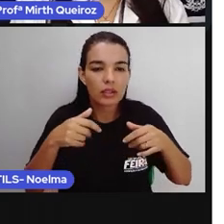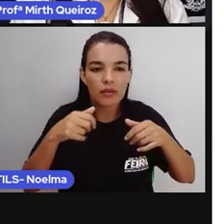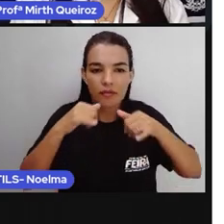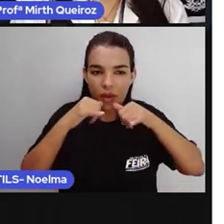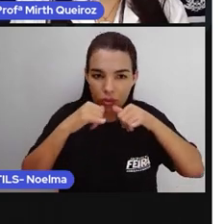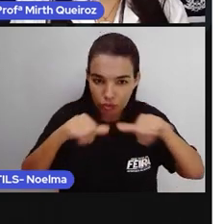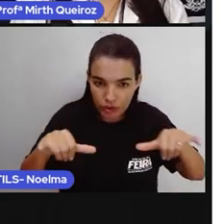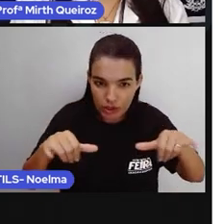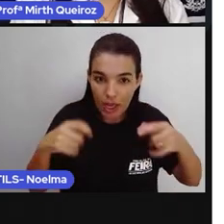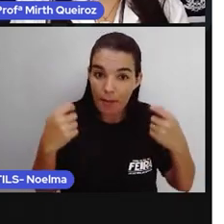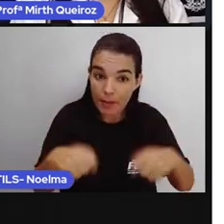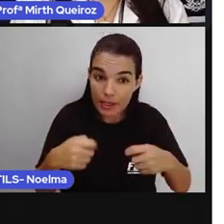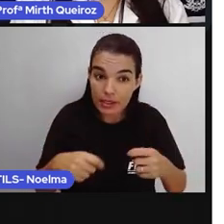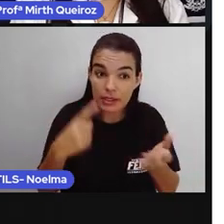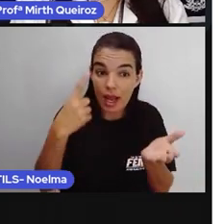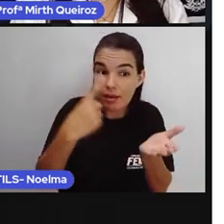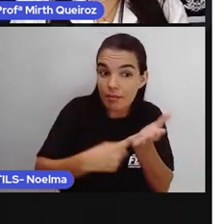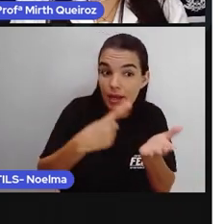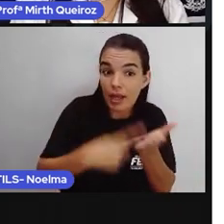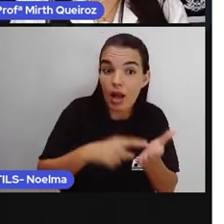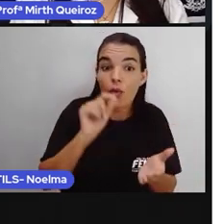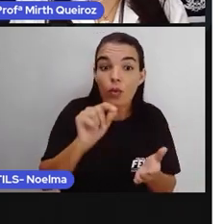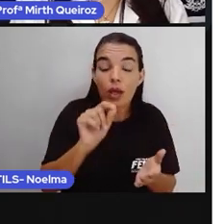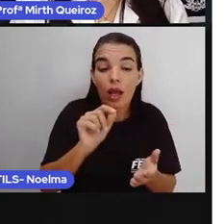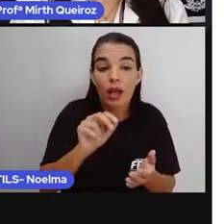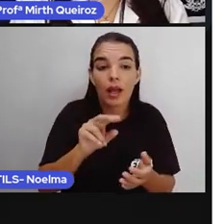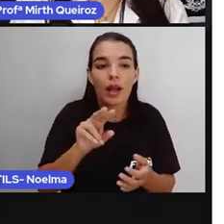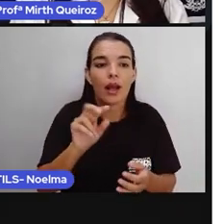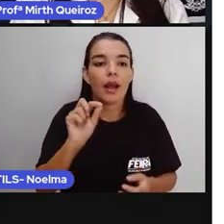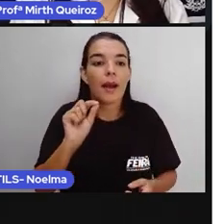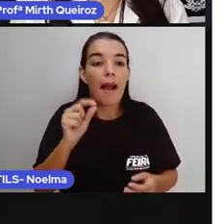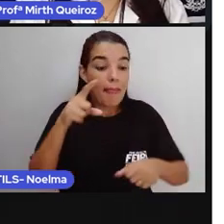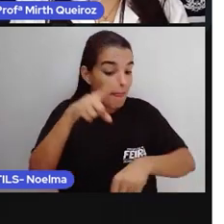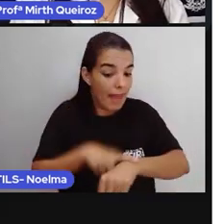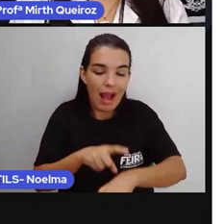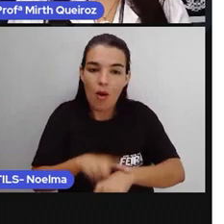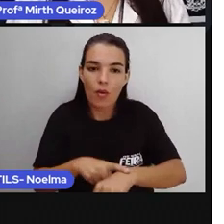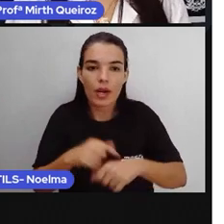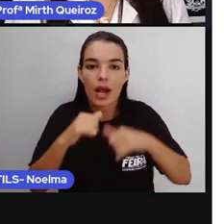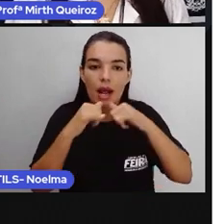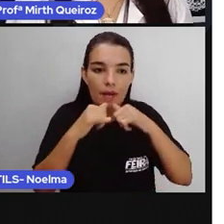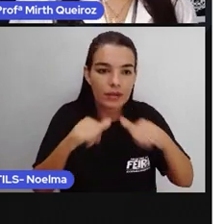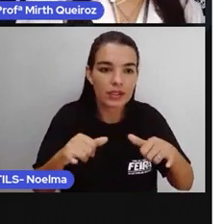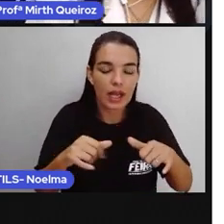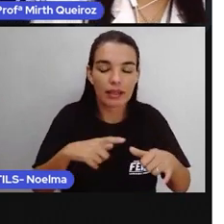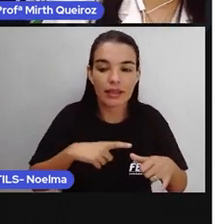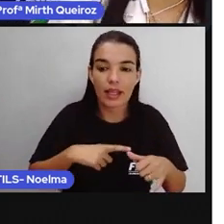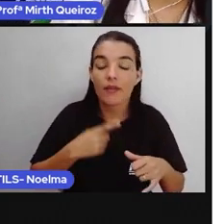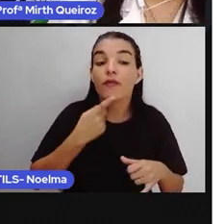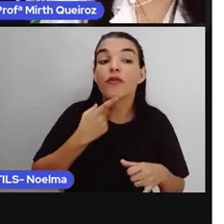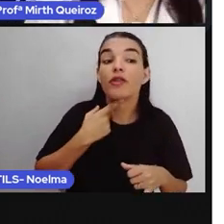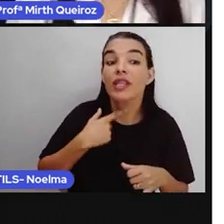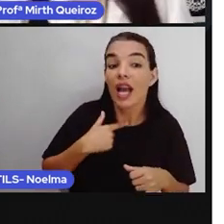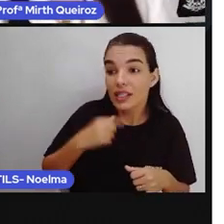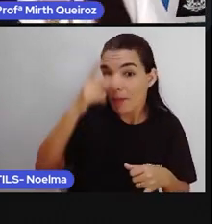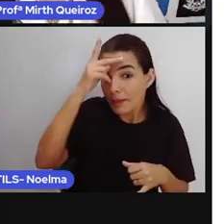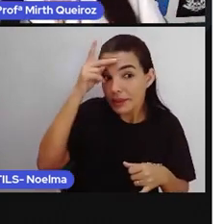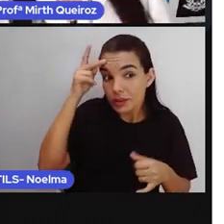ser marcado pelo inaditismo, né? E gerar interesse e identificação no leitor. Olha que legal.